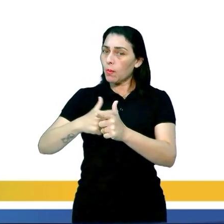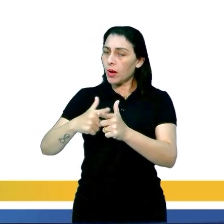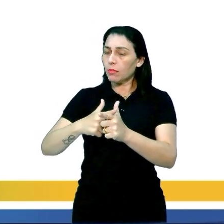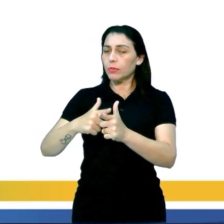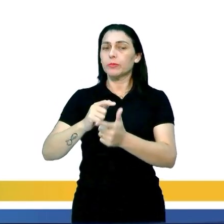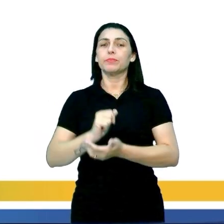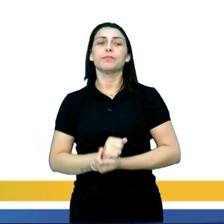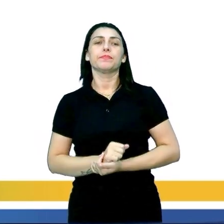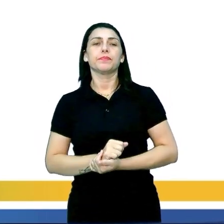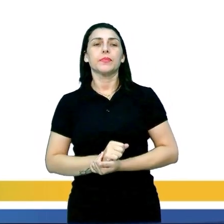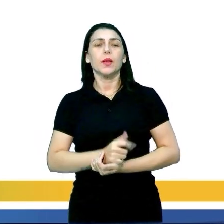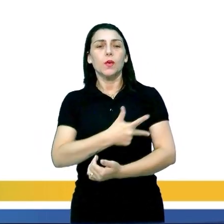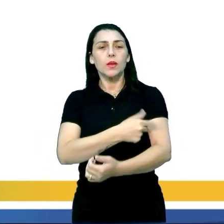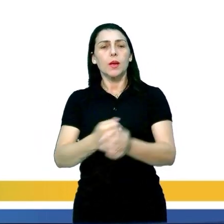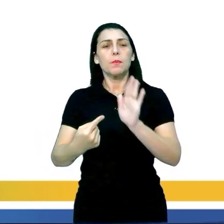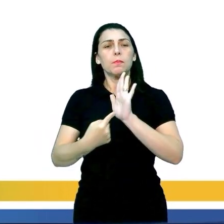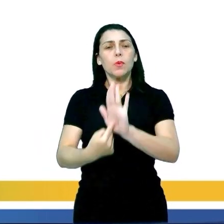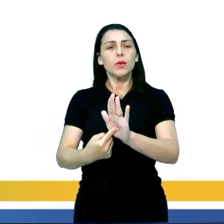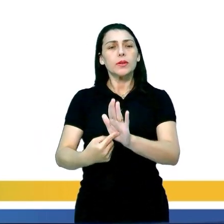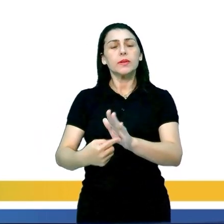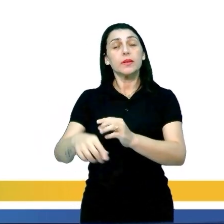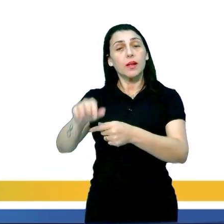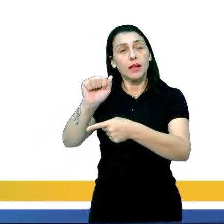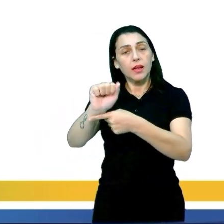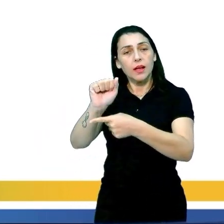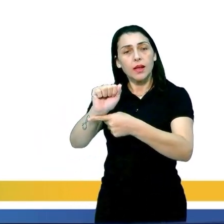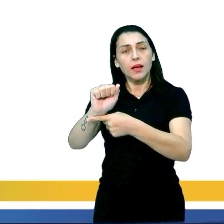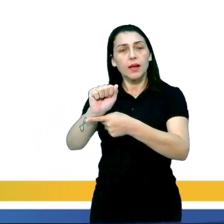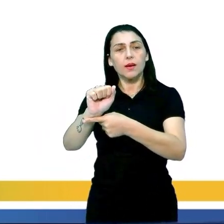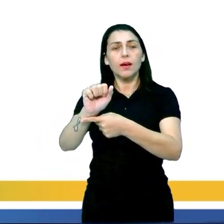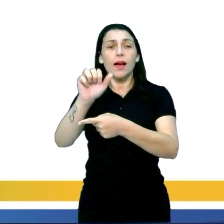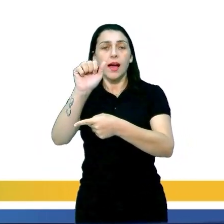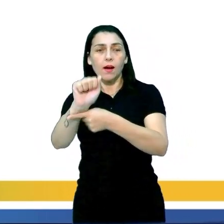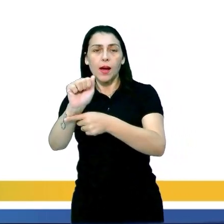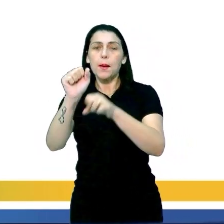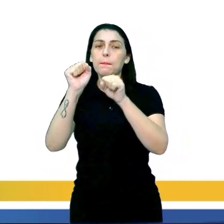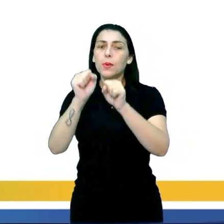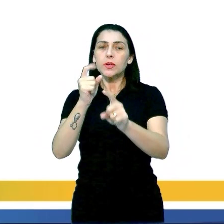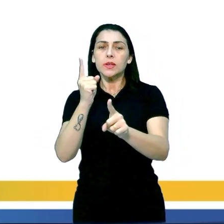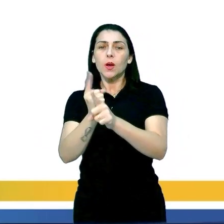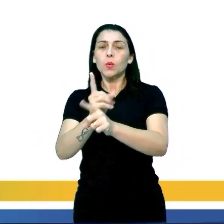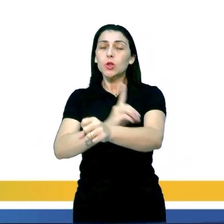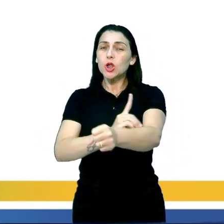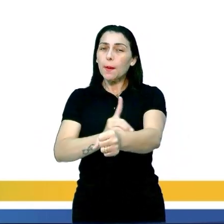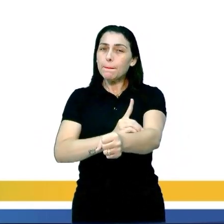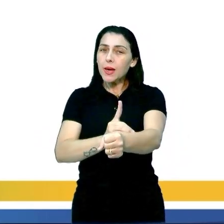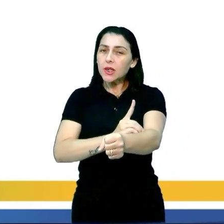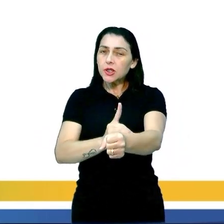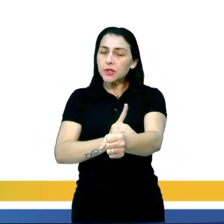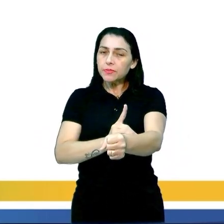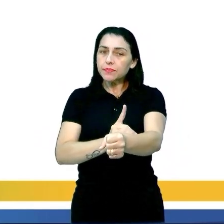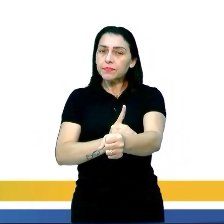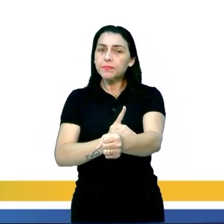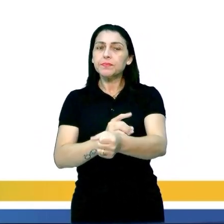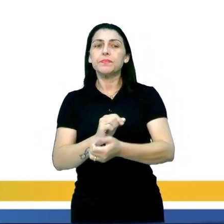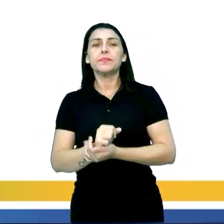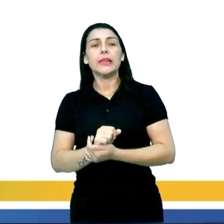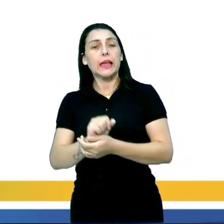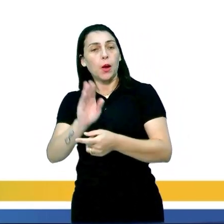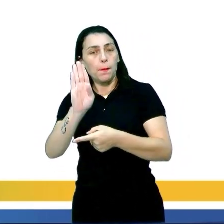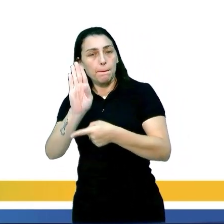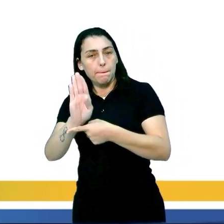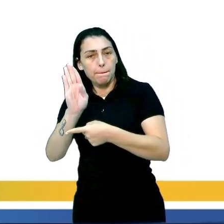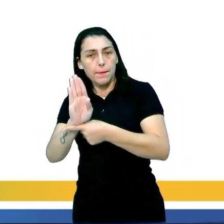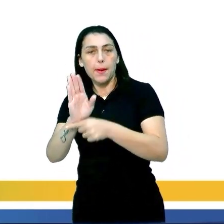no pâncreas dele. O exame revela que o indivíduo... Alternativa A. O A pode estar com diabetes insípido.